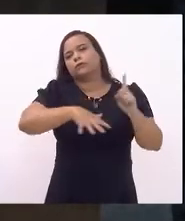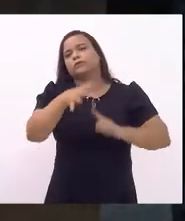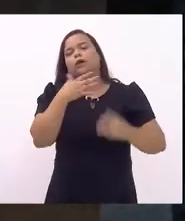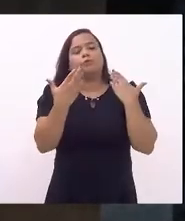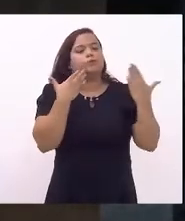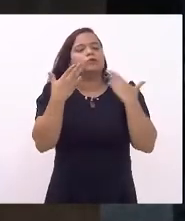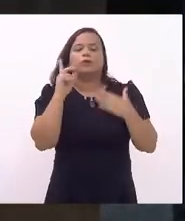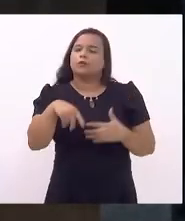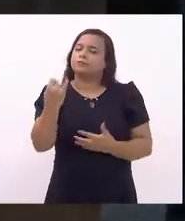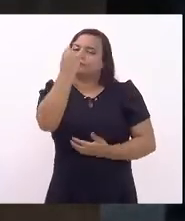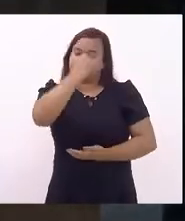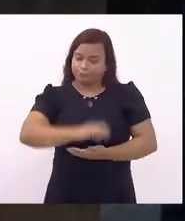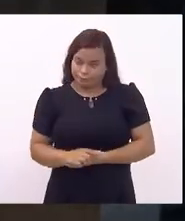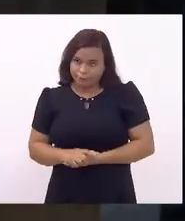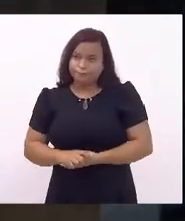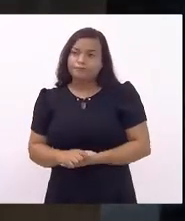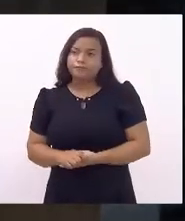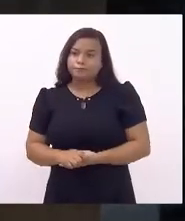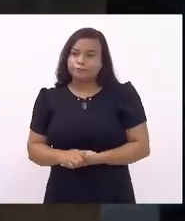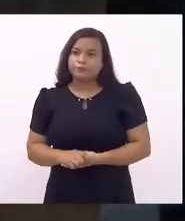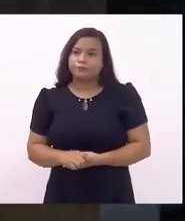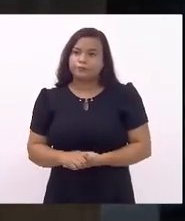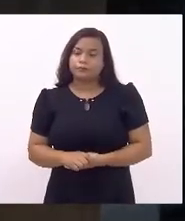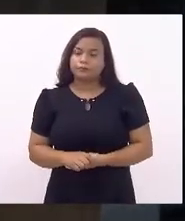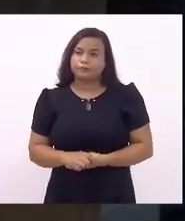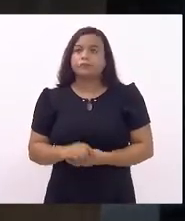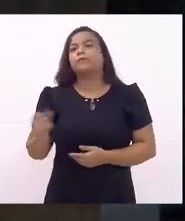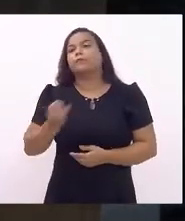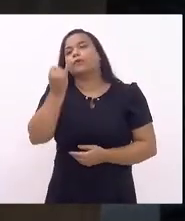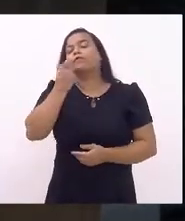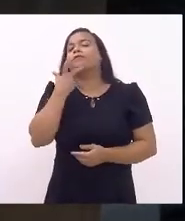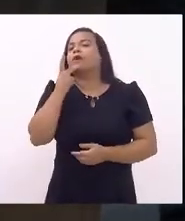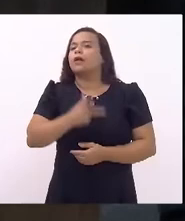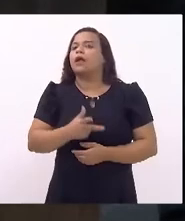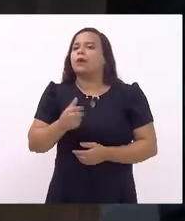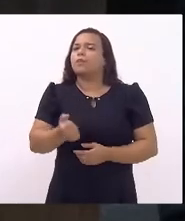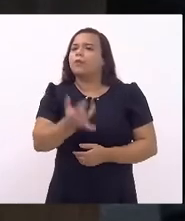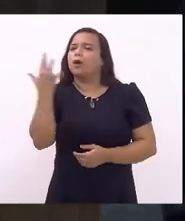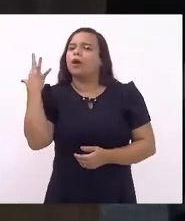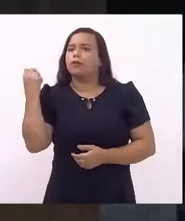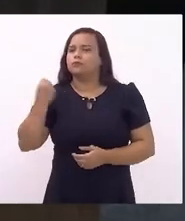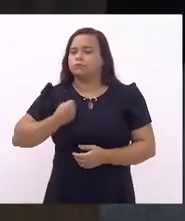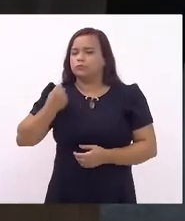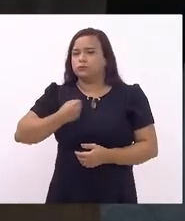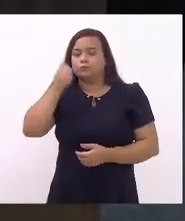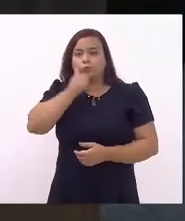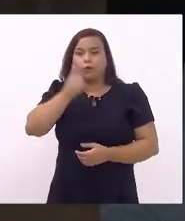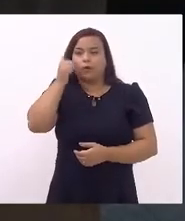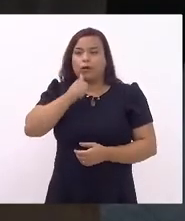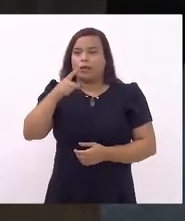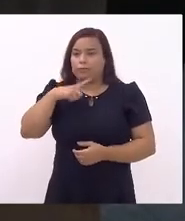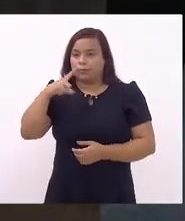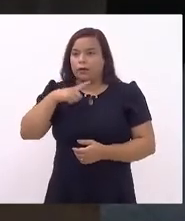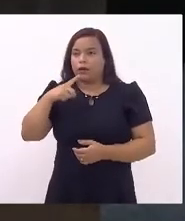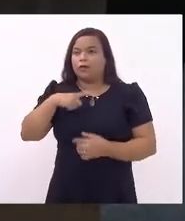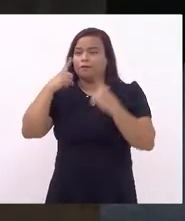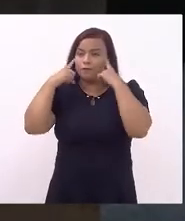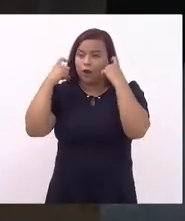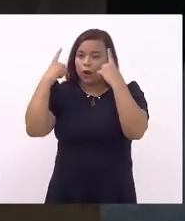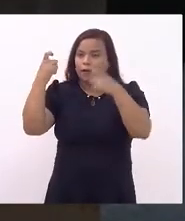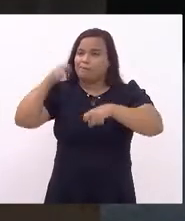fundamental. É importante dizer que o número de mulheres violentadas sexualmente,